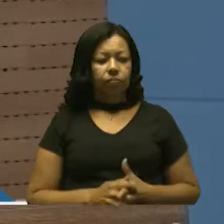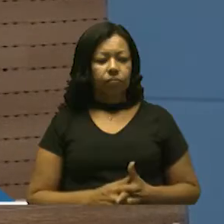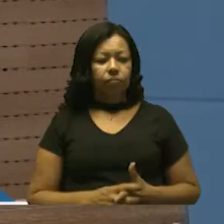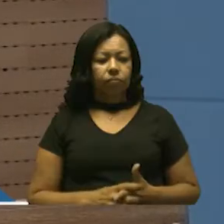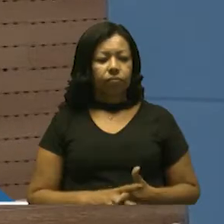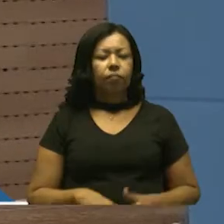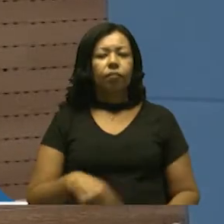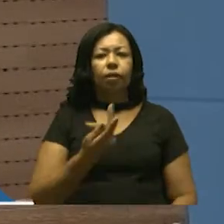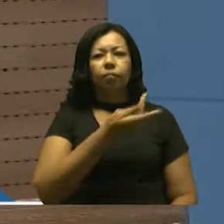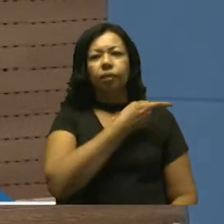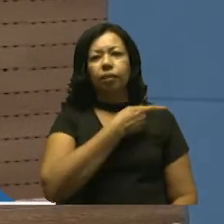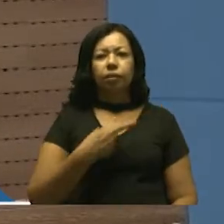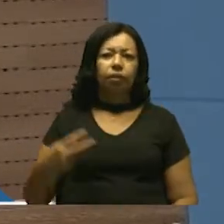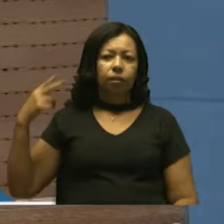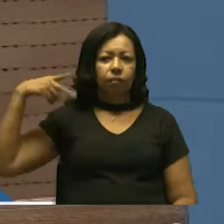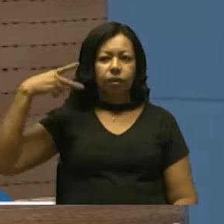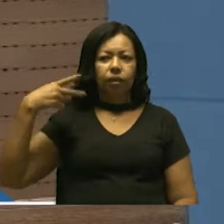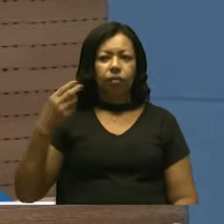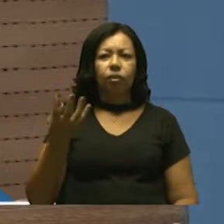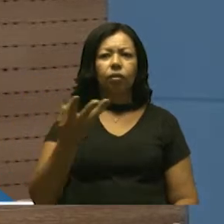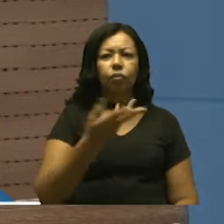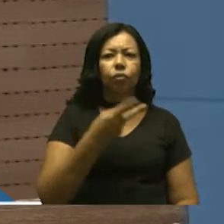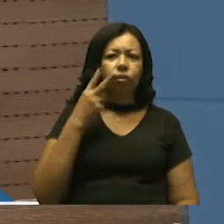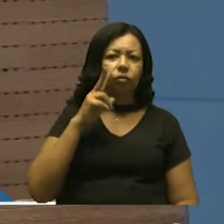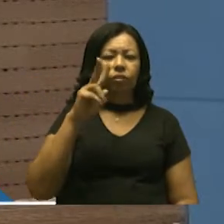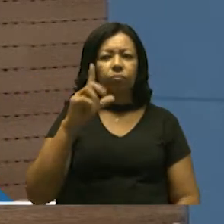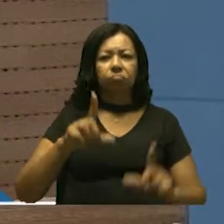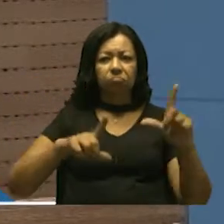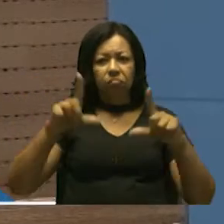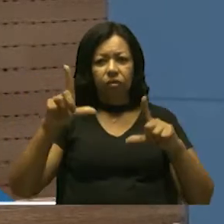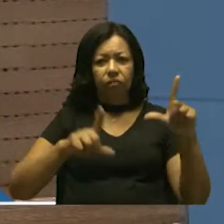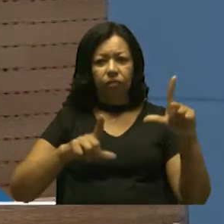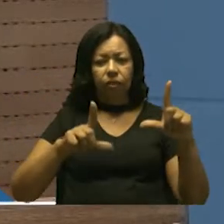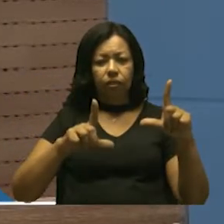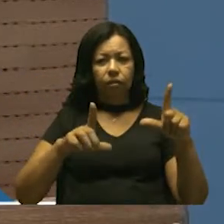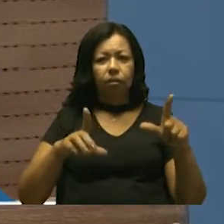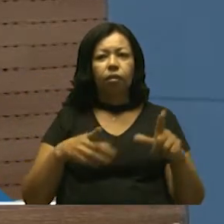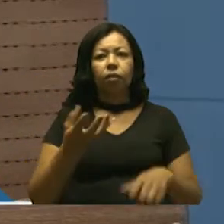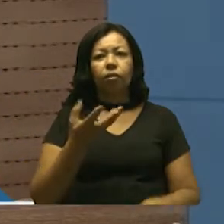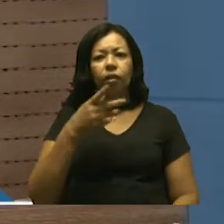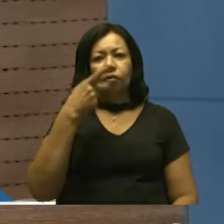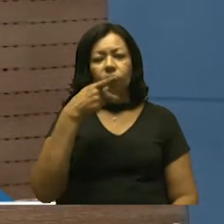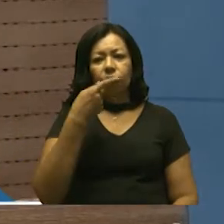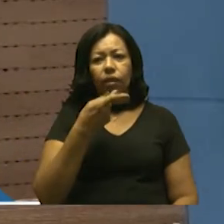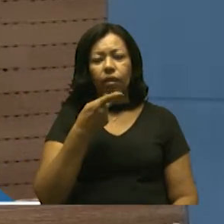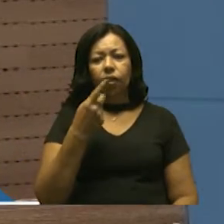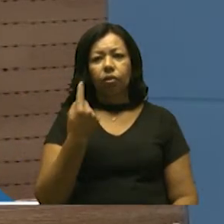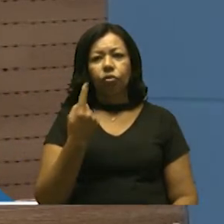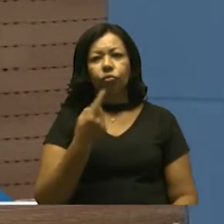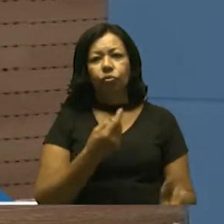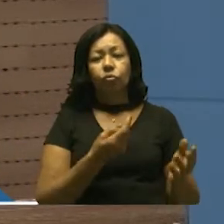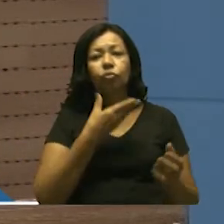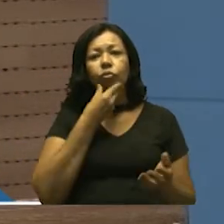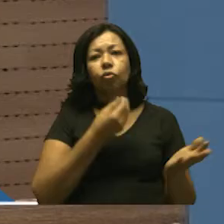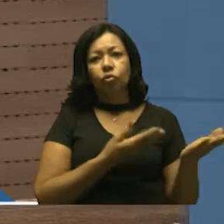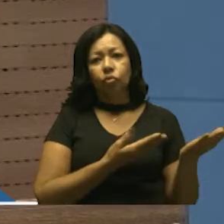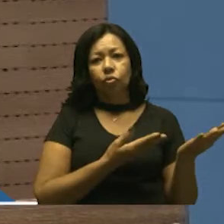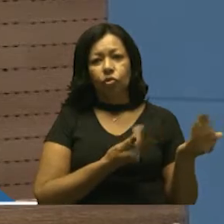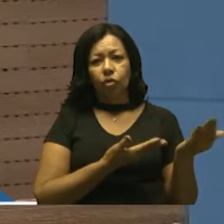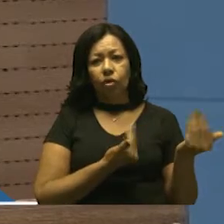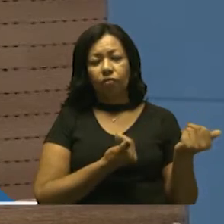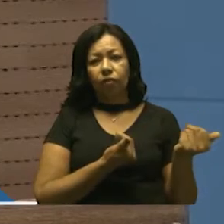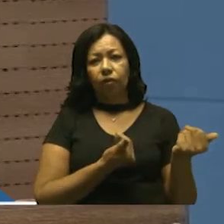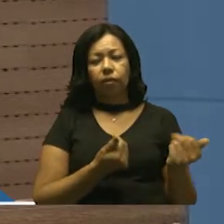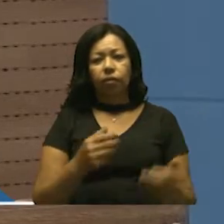Eu quero, neste momento, primeiro fazer menção a um jovem talento da nossa